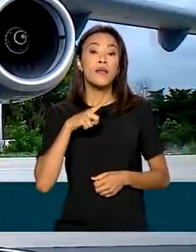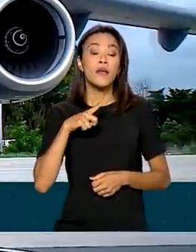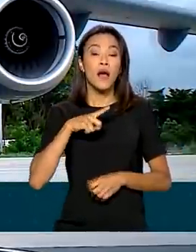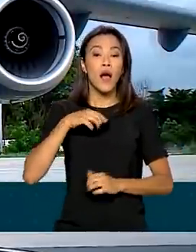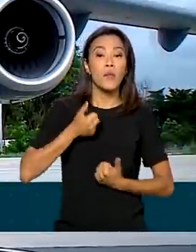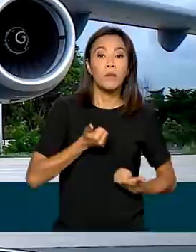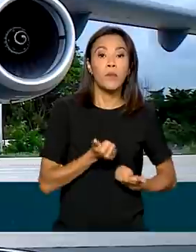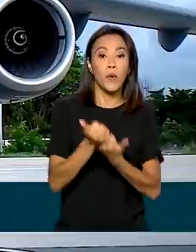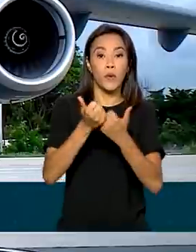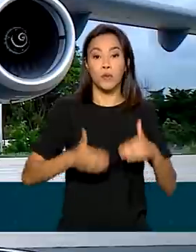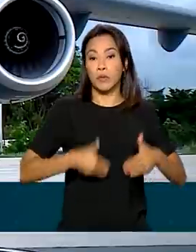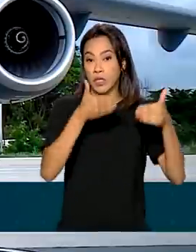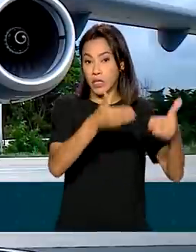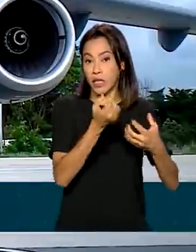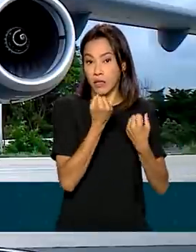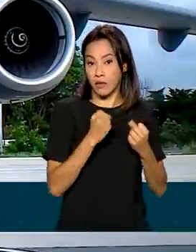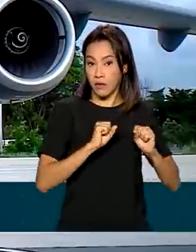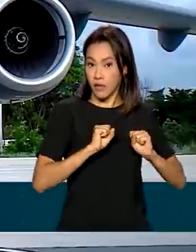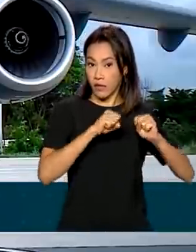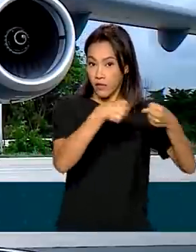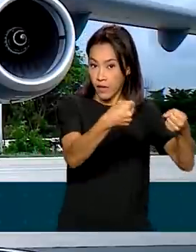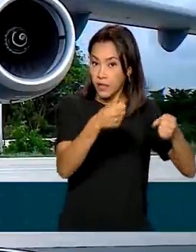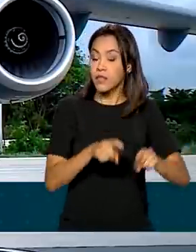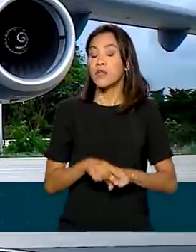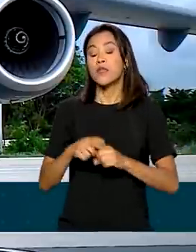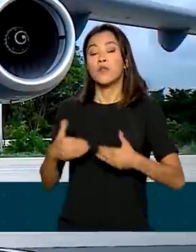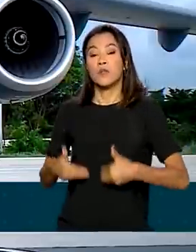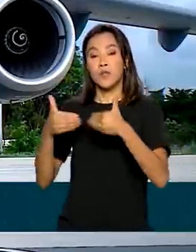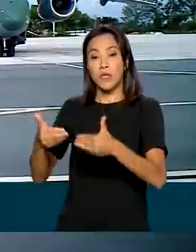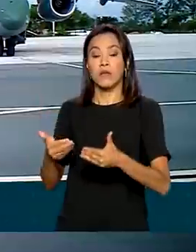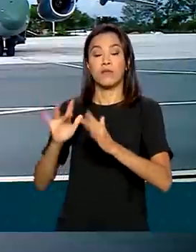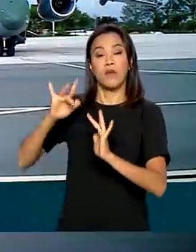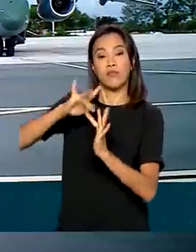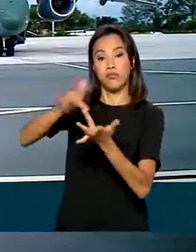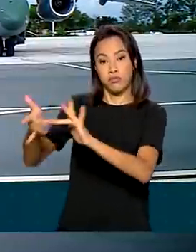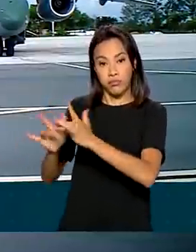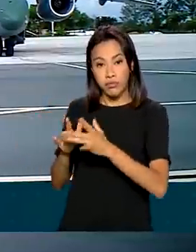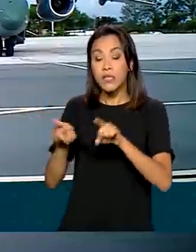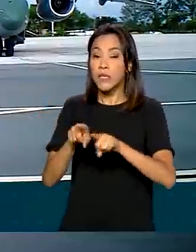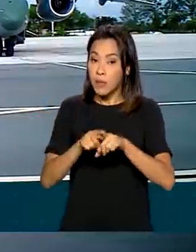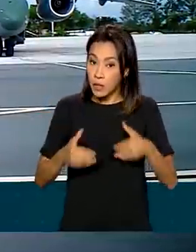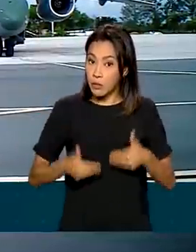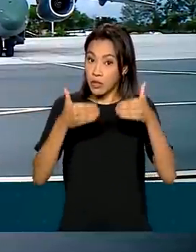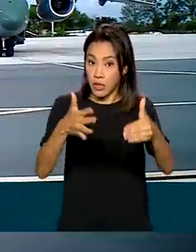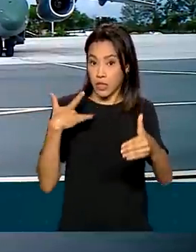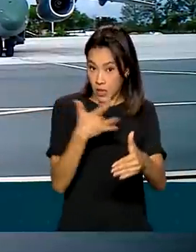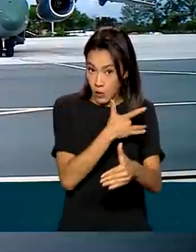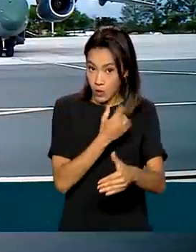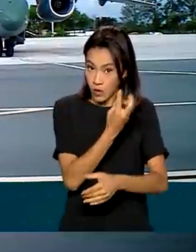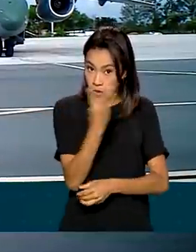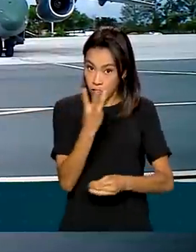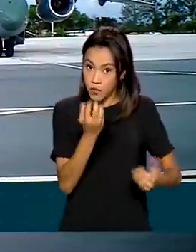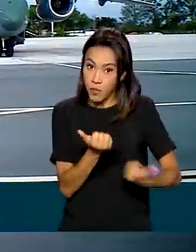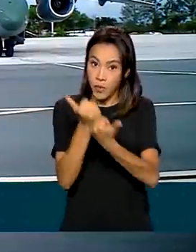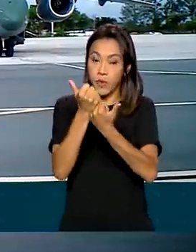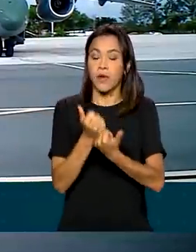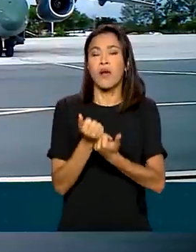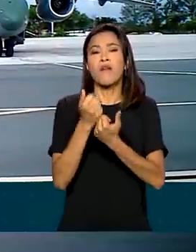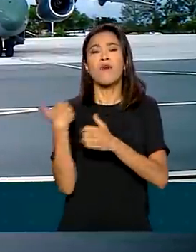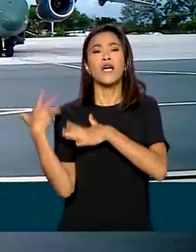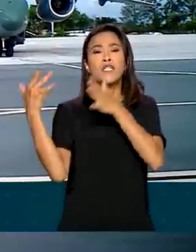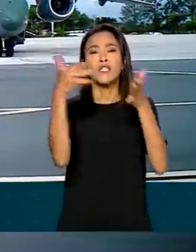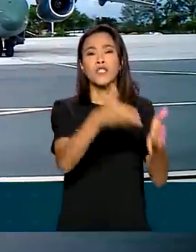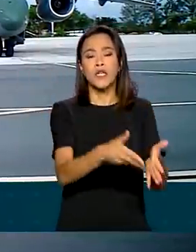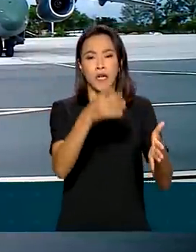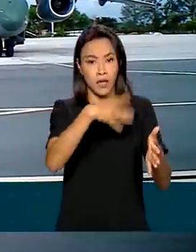apoio dos Ministérios da Defesa, das Relações Exteriores e também do Ministério da Saúde. O avião deve chegar na Polônia na próxima quarta